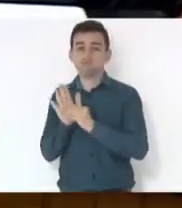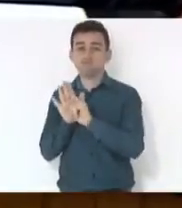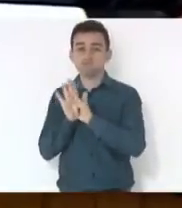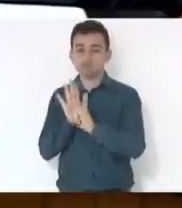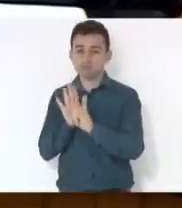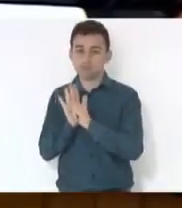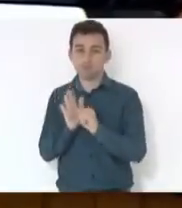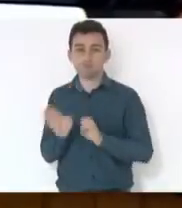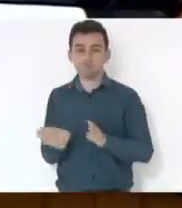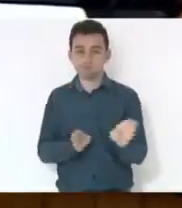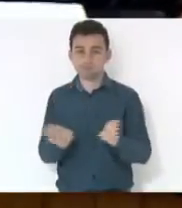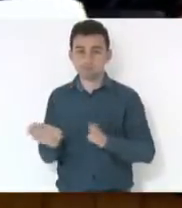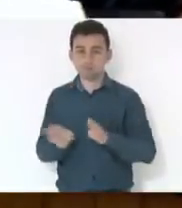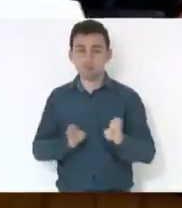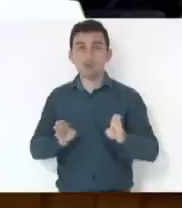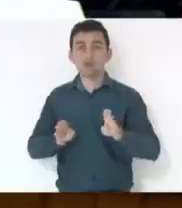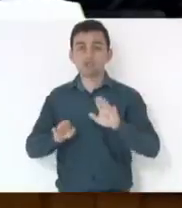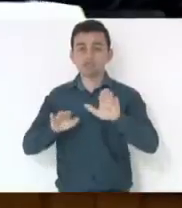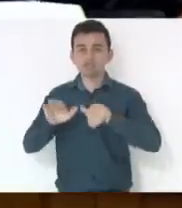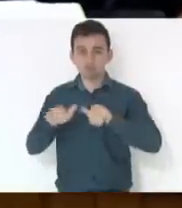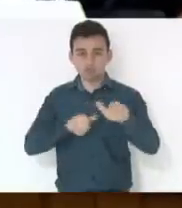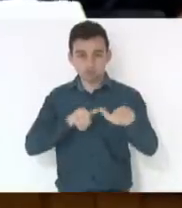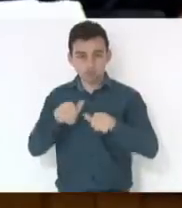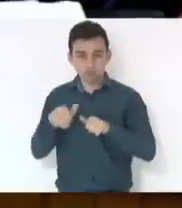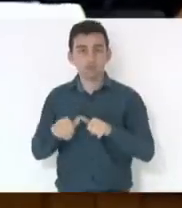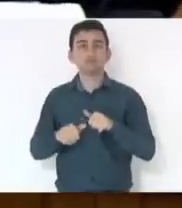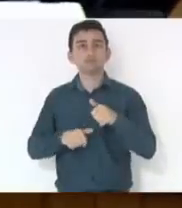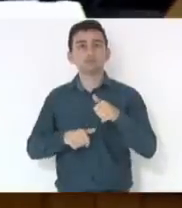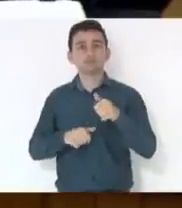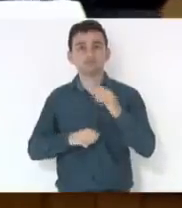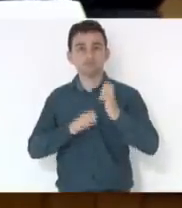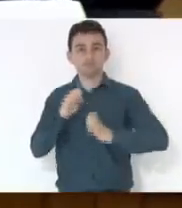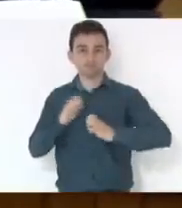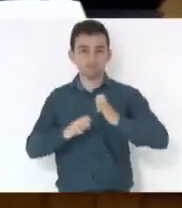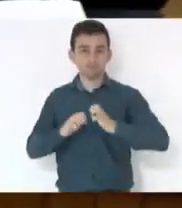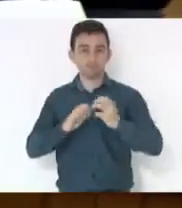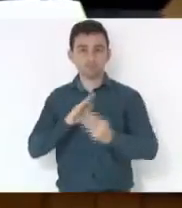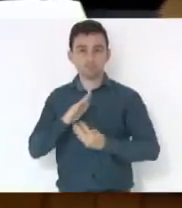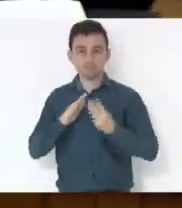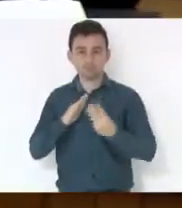para a contratação de emprestadoras de serviços. Ora,